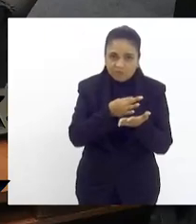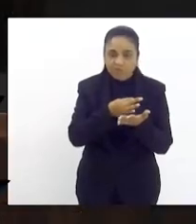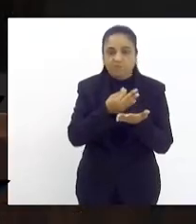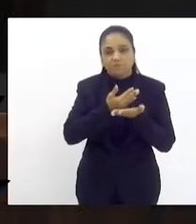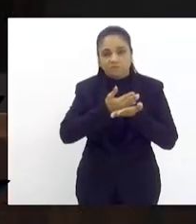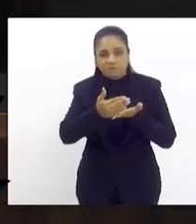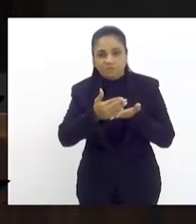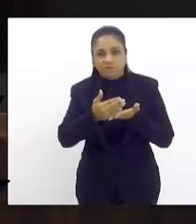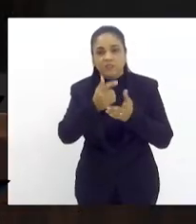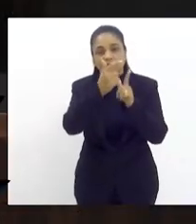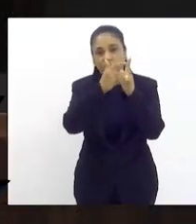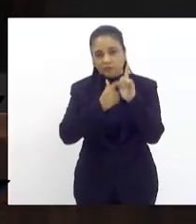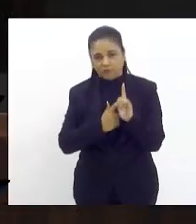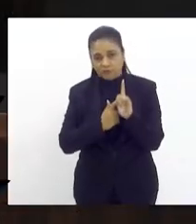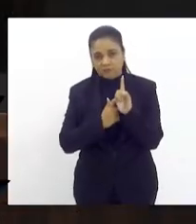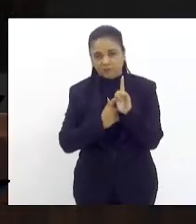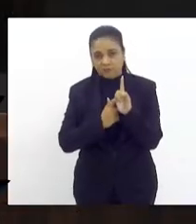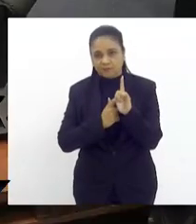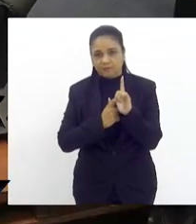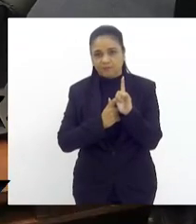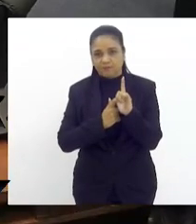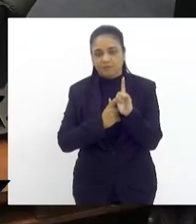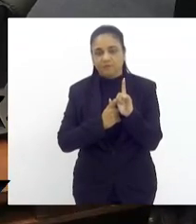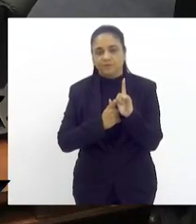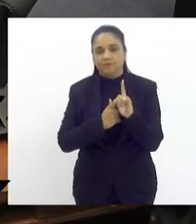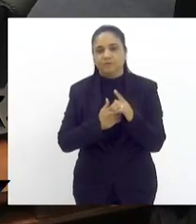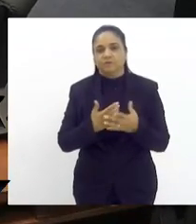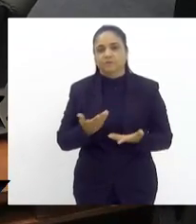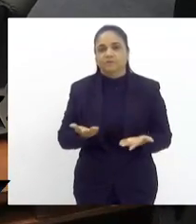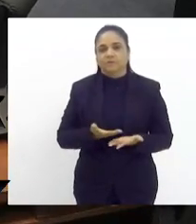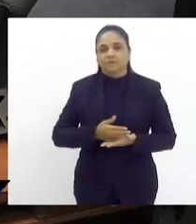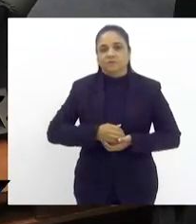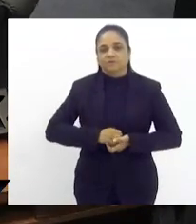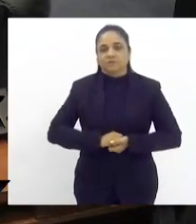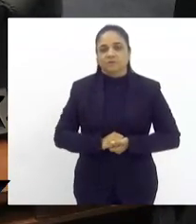suspende a sessão aí Obrigado.